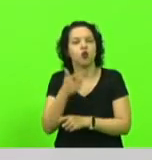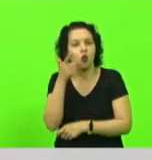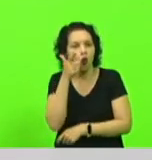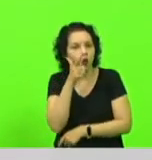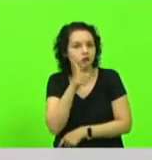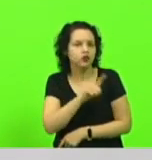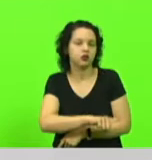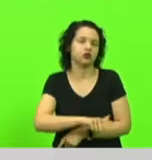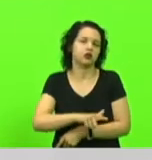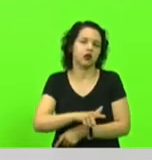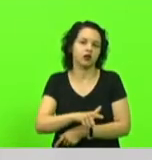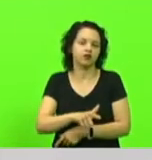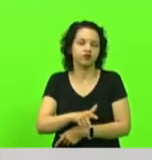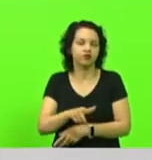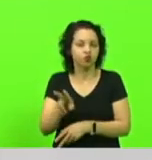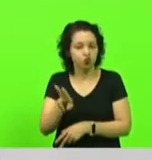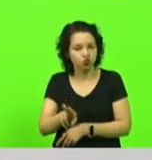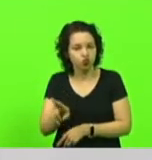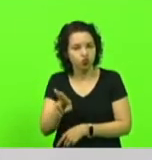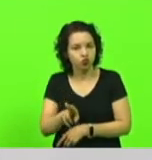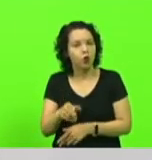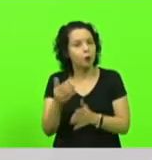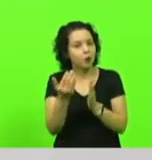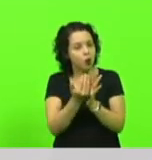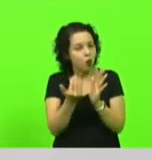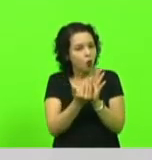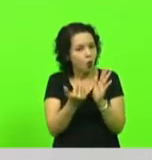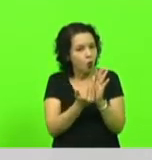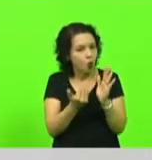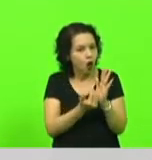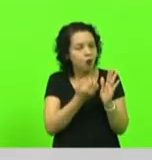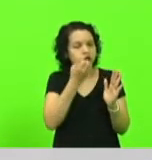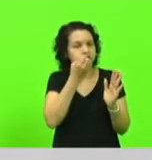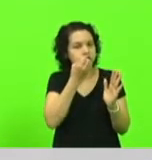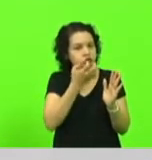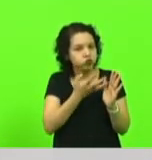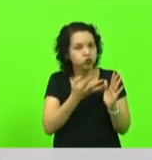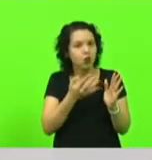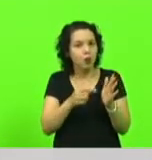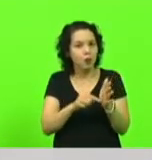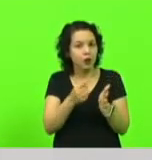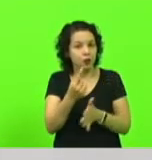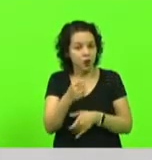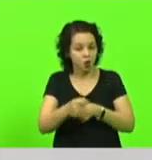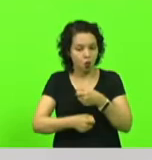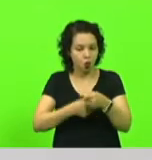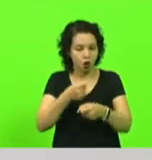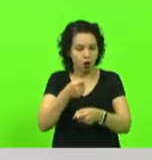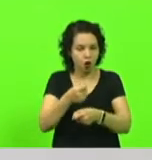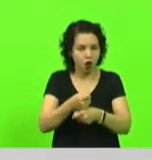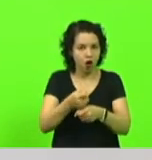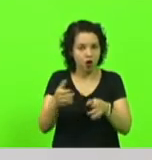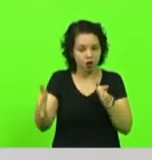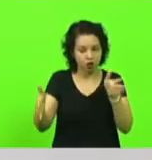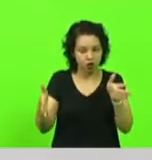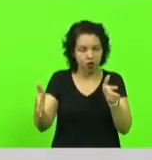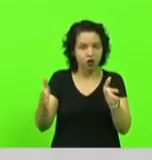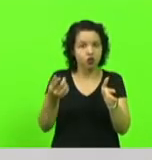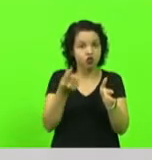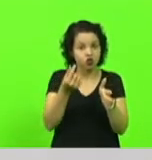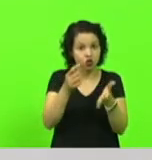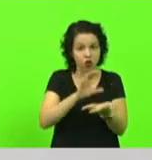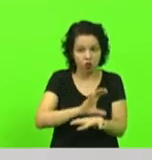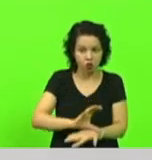programa tem sido um sucesso já para o primeiro ano, a cota de recursos já praticamente que se